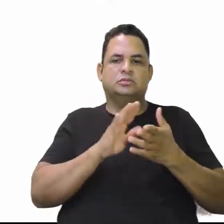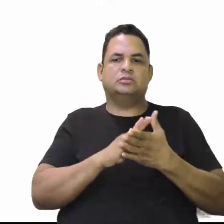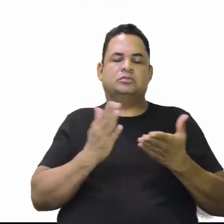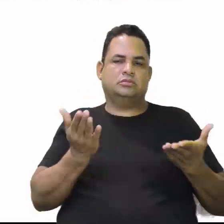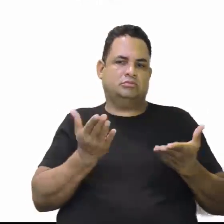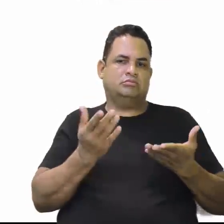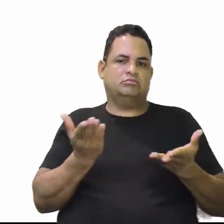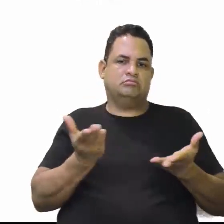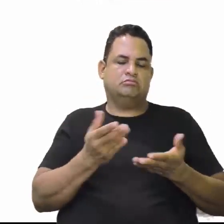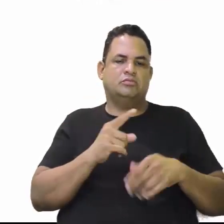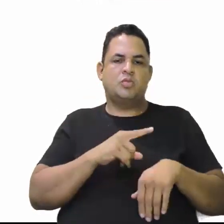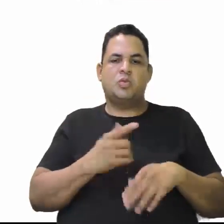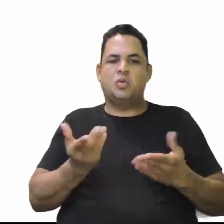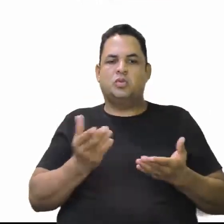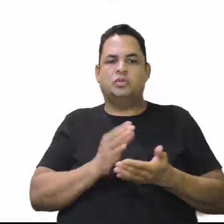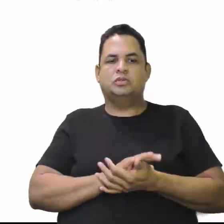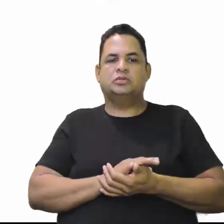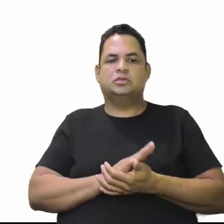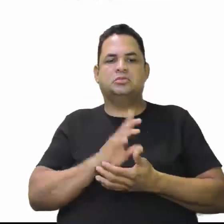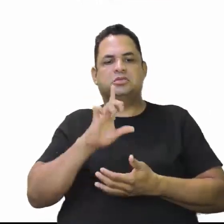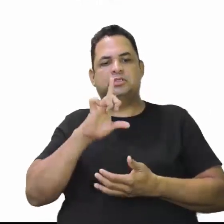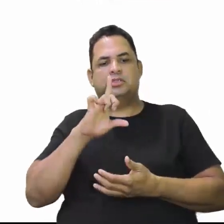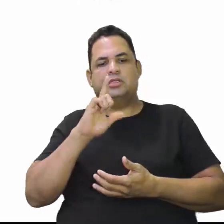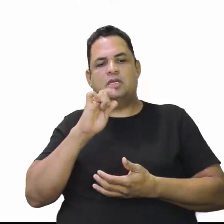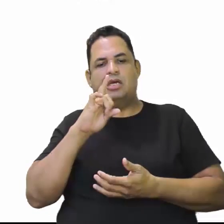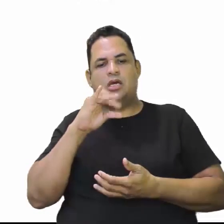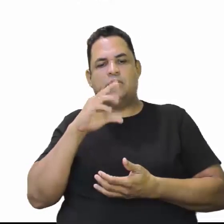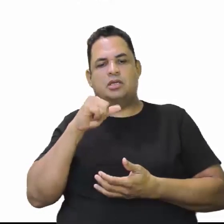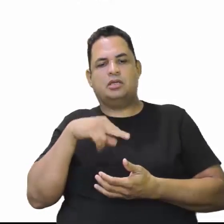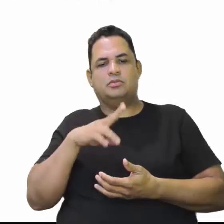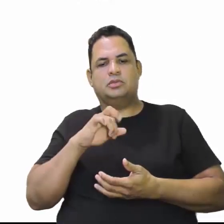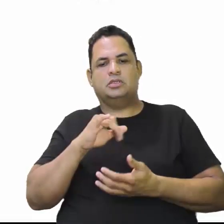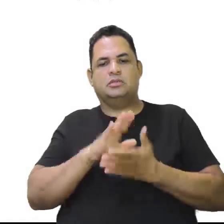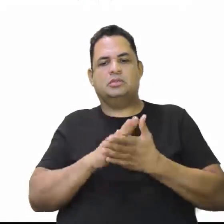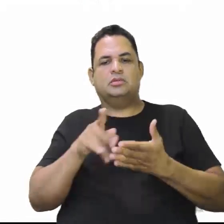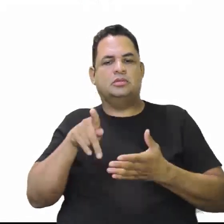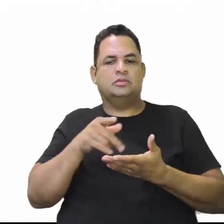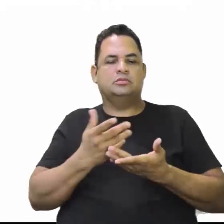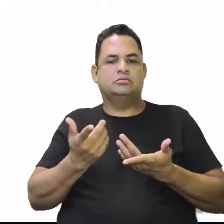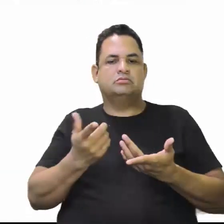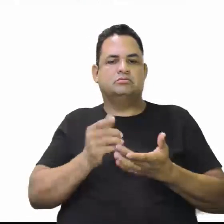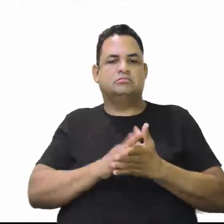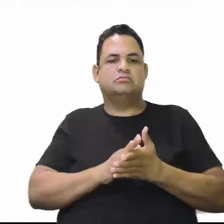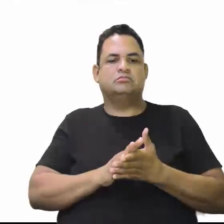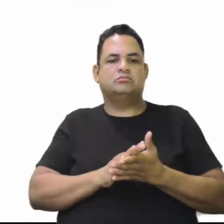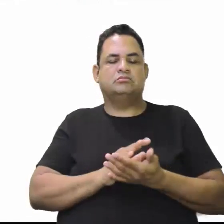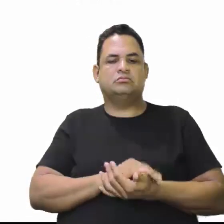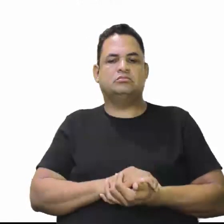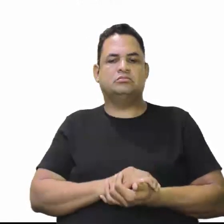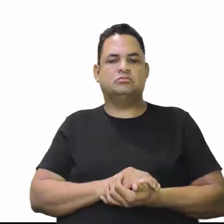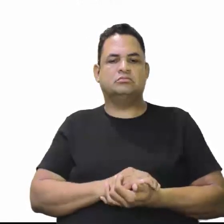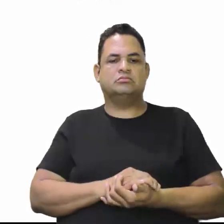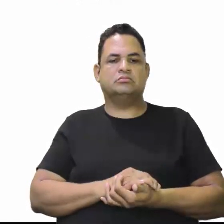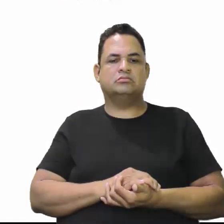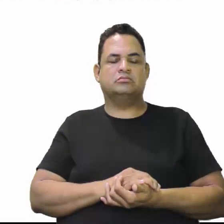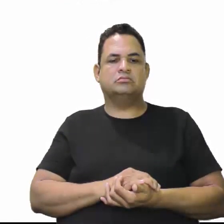hoje aqui. Pegava Lábrea, pegava parte de Canutama. Então, estava nesse Rio Purus aí.